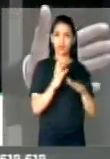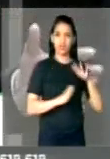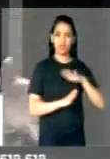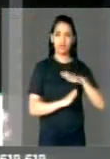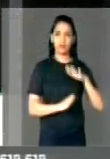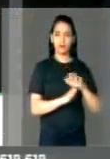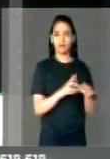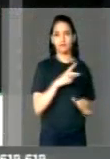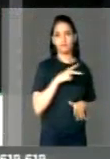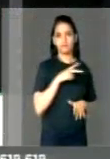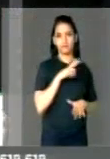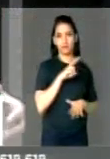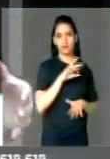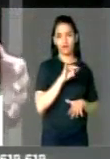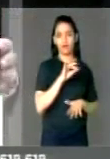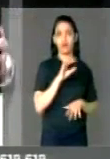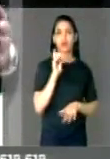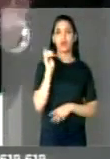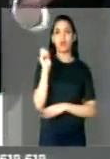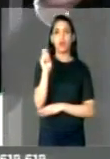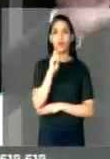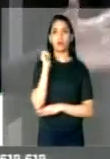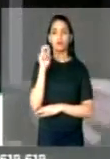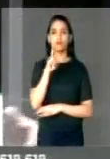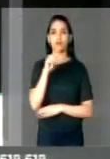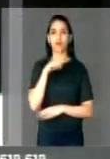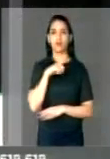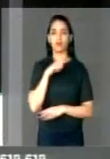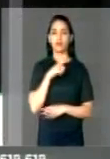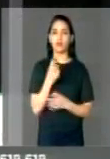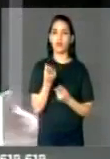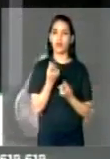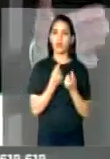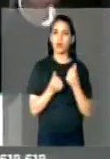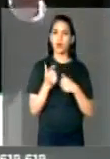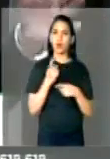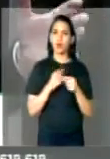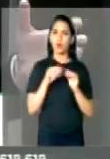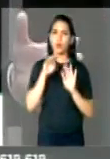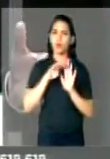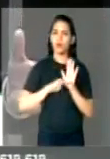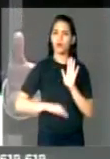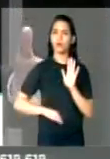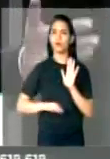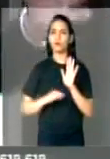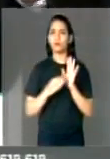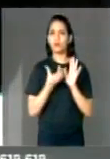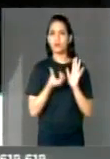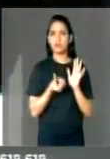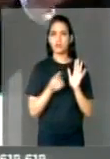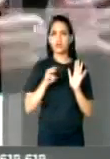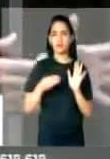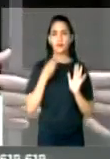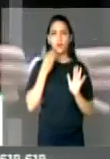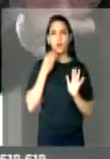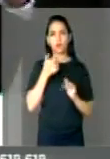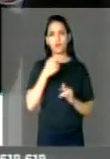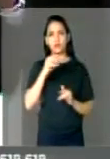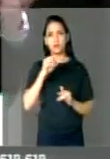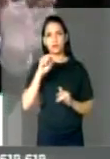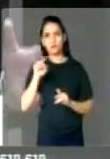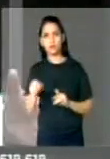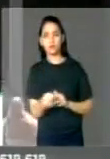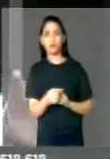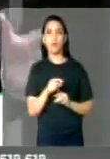estado do Rio Grande do Sul vai ter uma economia de seis bilhões e setecentos e, aí sim, vai ter dinheiro para a saúde,